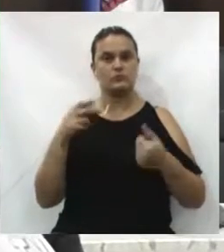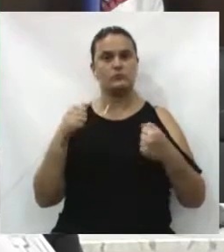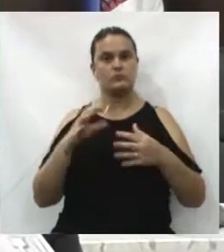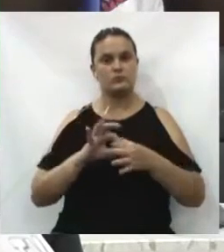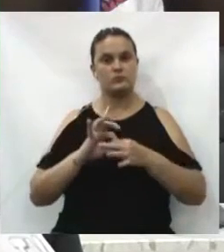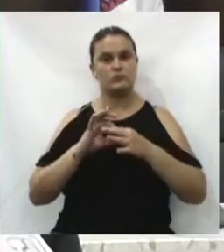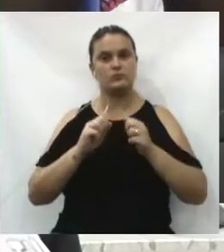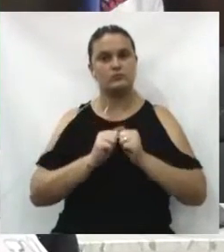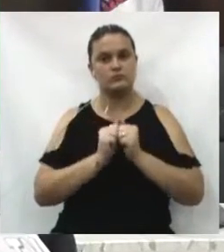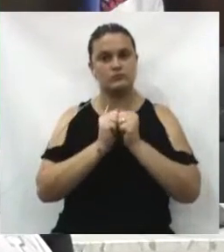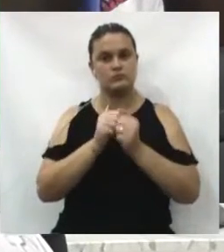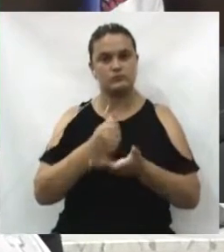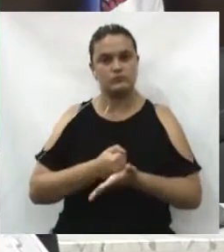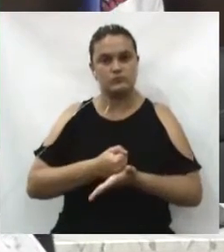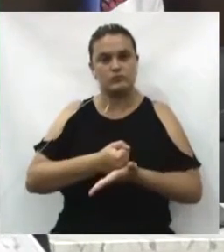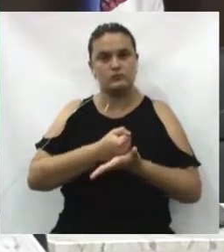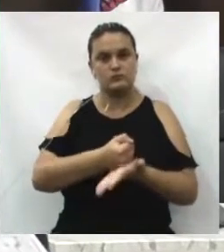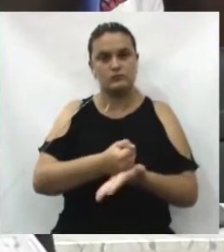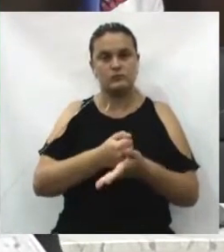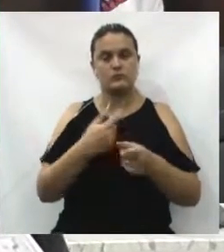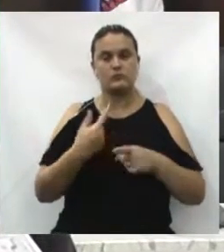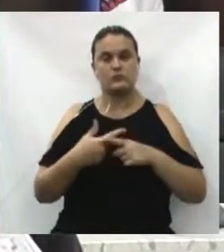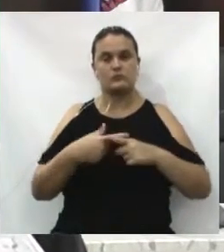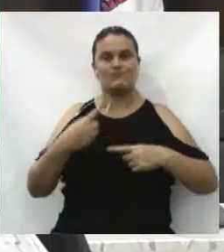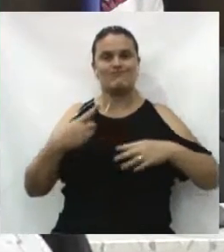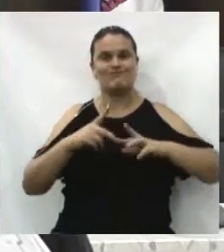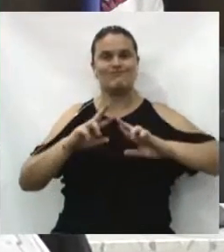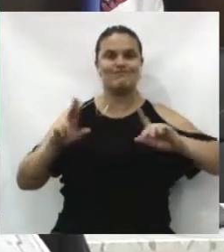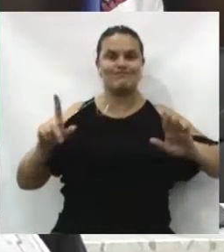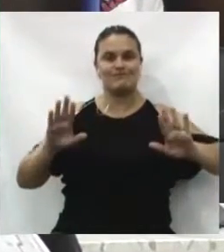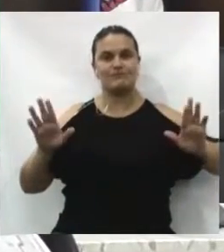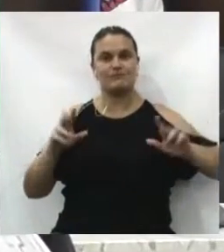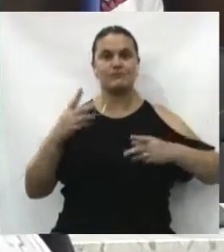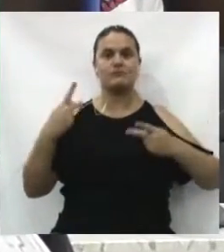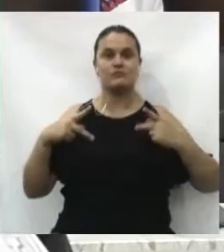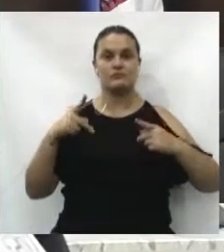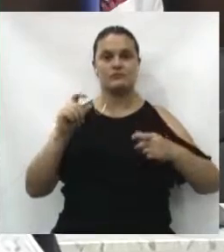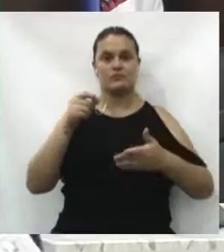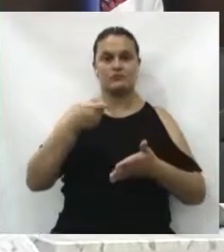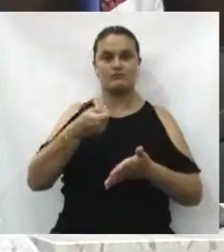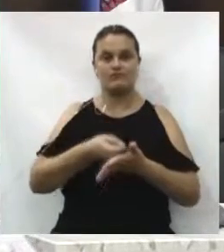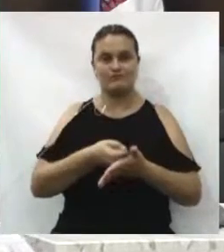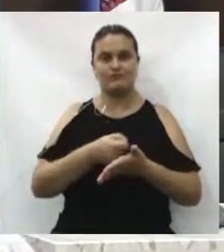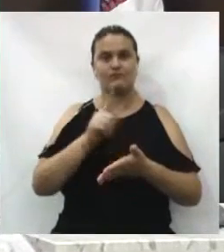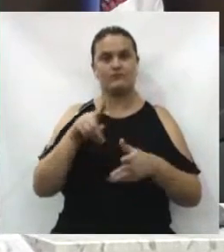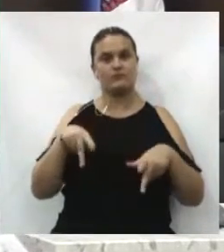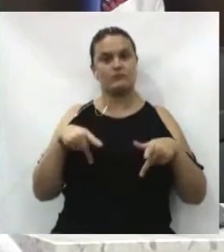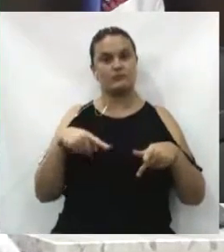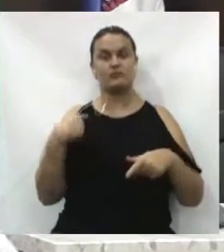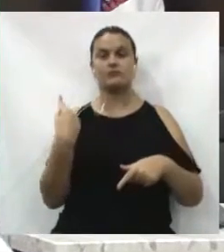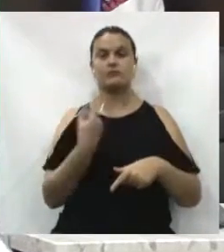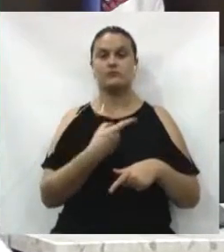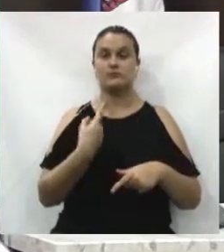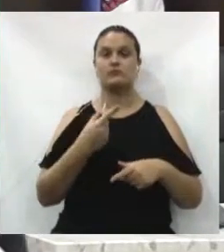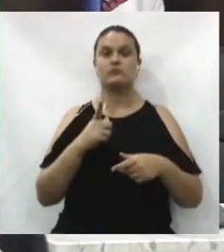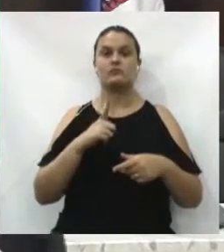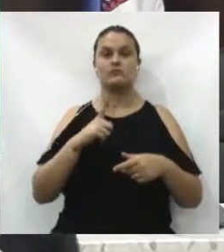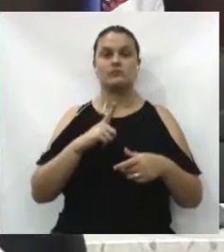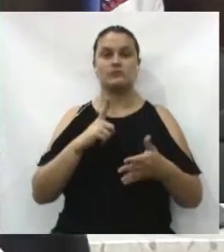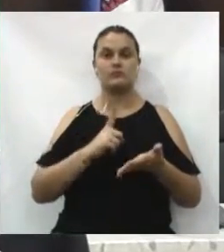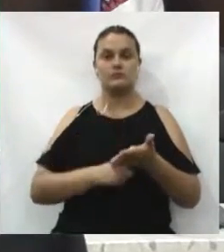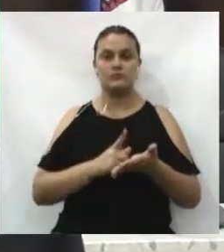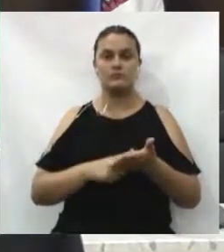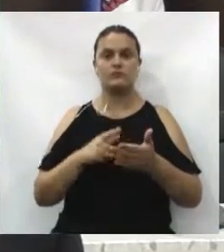se dar as mãos, porque quando as divergências políticas acontecem, quem paga é a população. Então eu e Santin temos esse desprendimento de